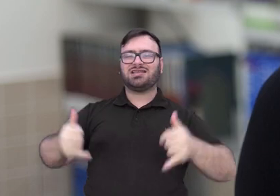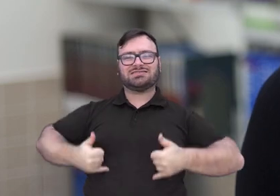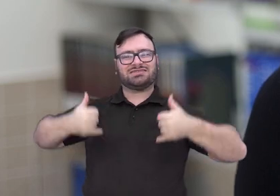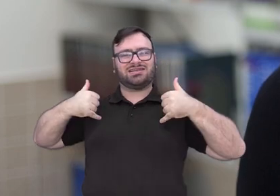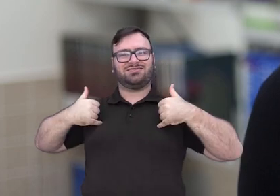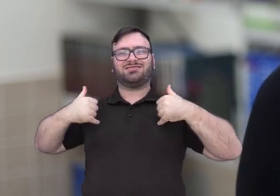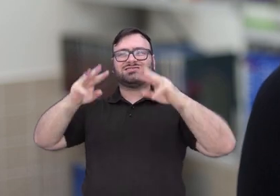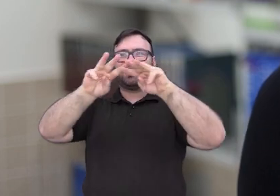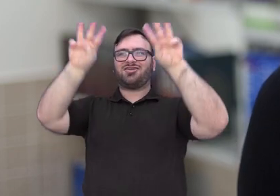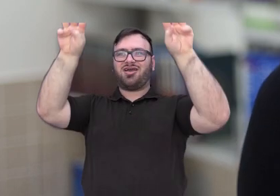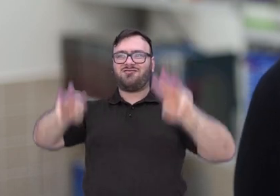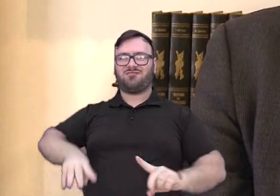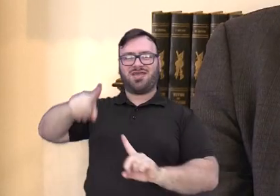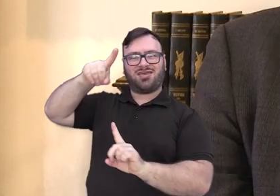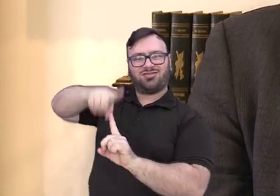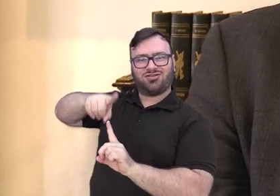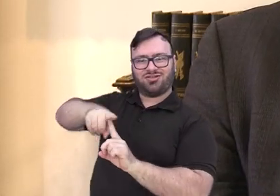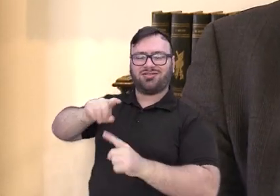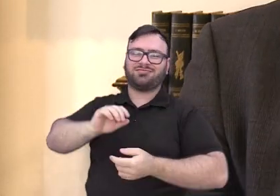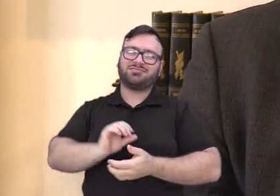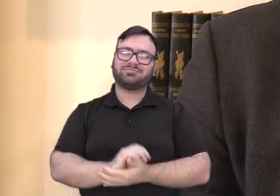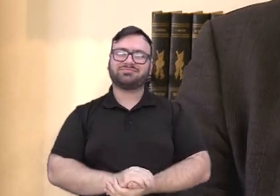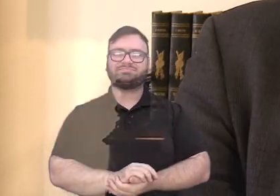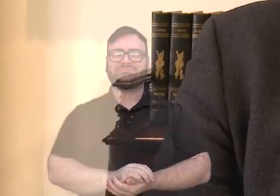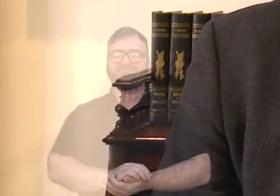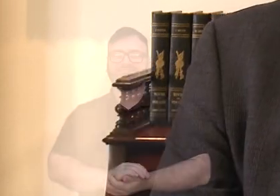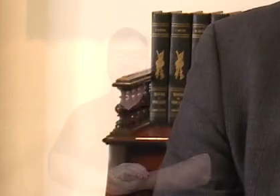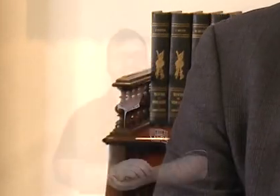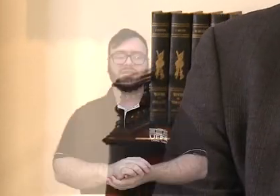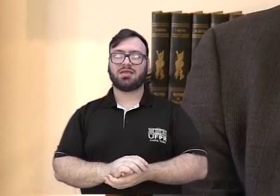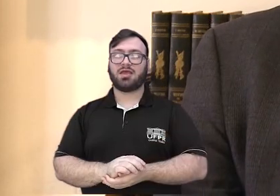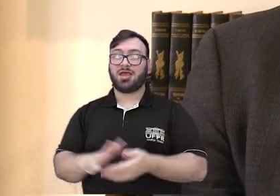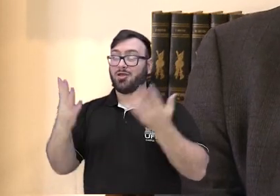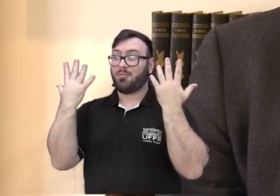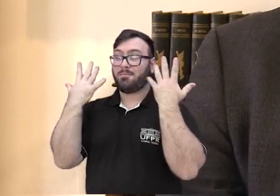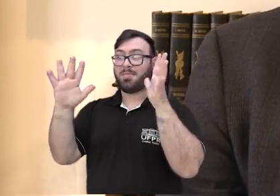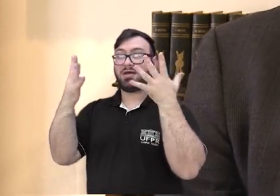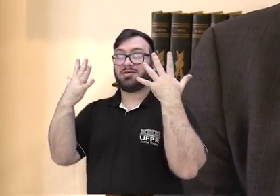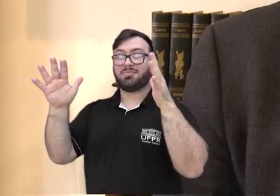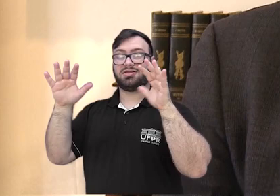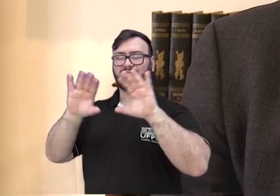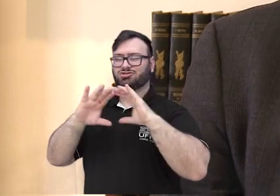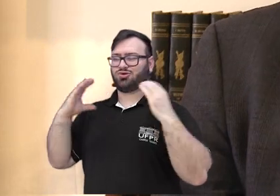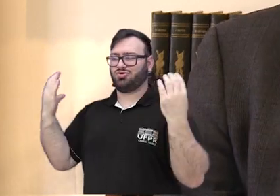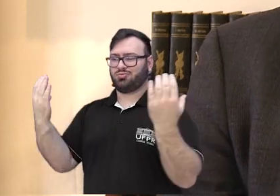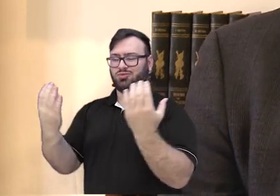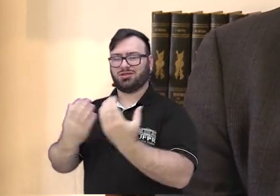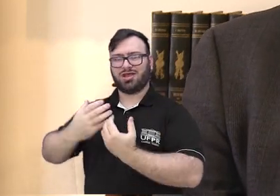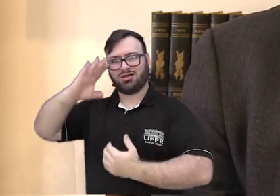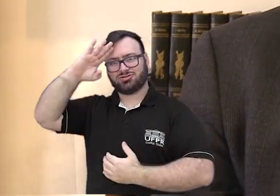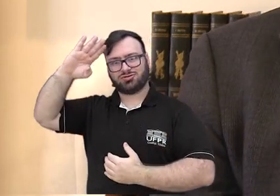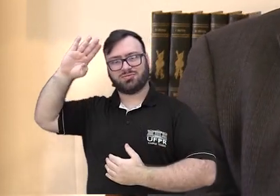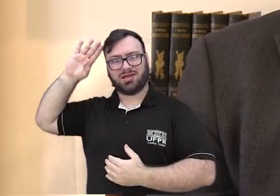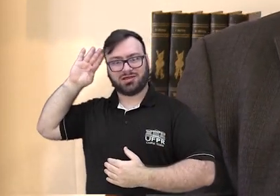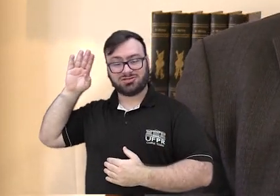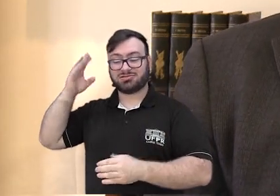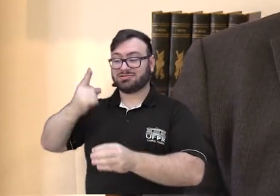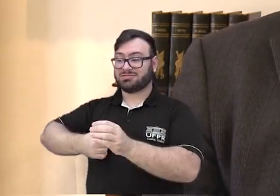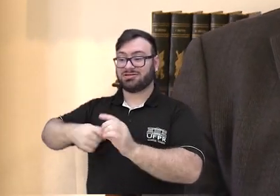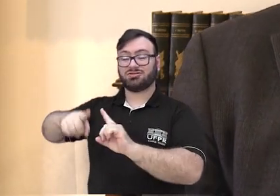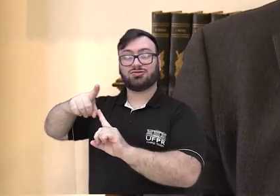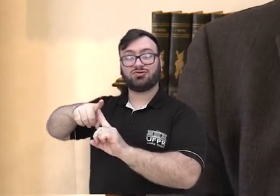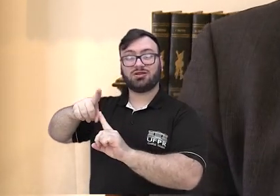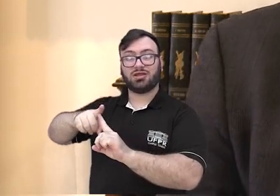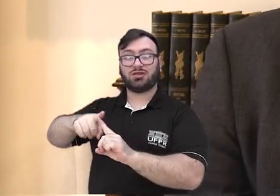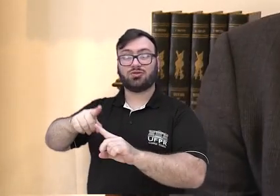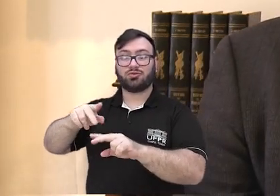campus UFPR Toledo. Gostaria de parabenizar toda a comunidade acadêmica do nosso campus Toledo pelo seu aniversário